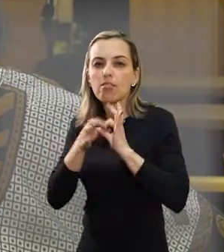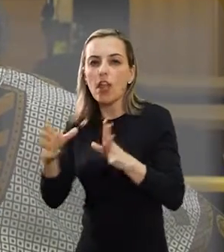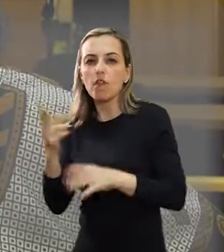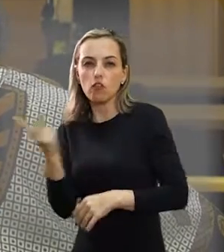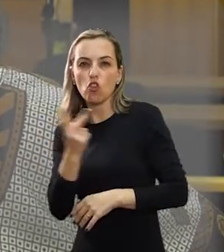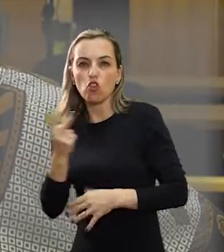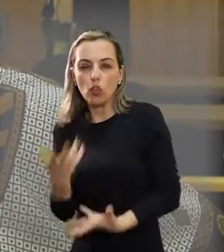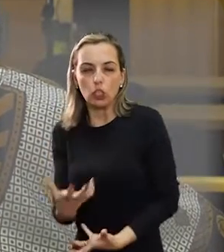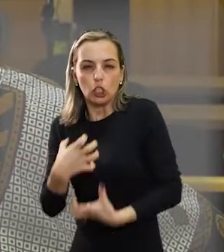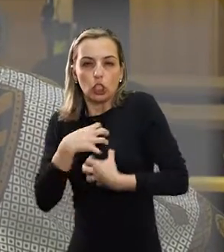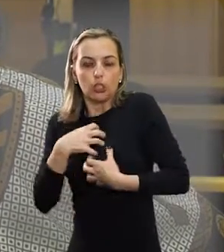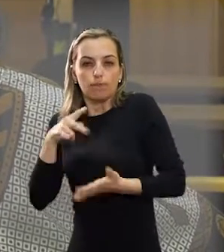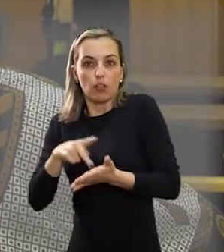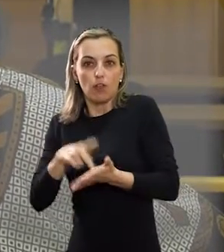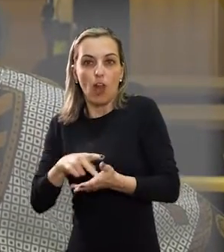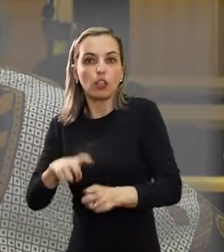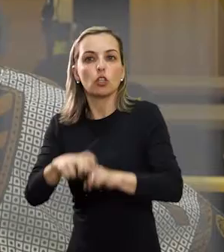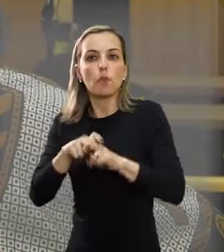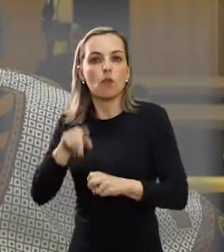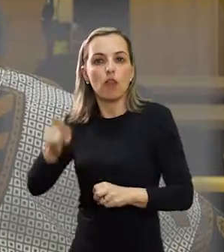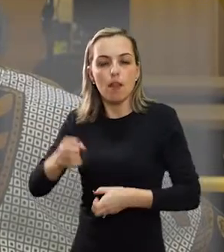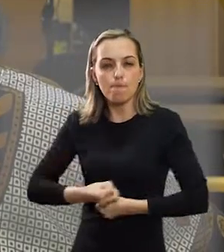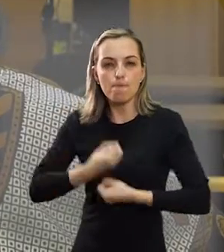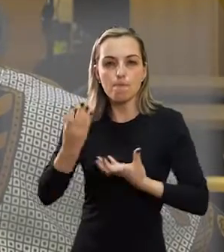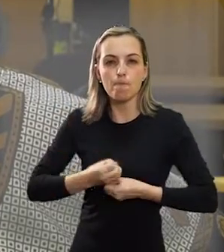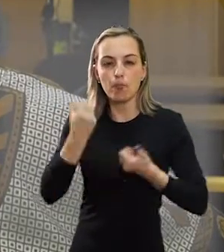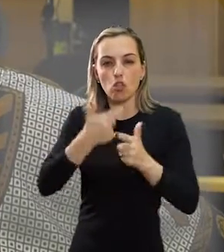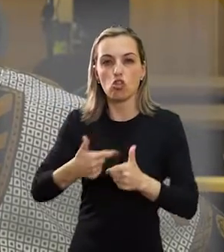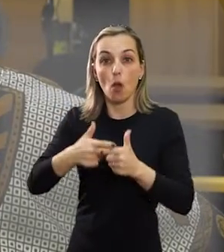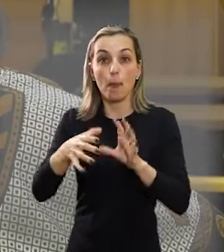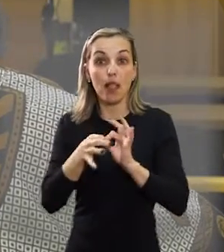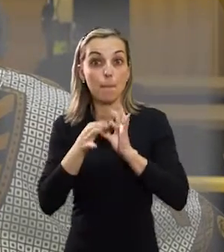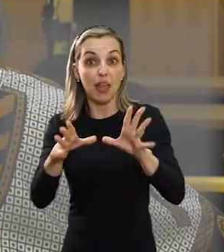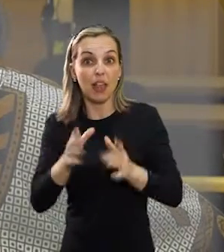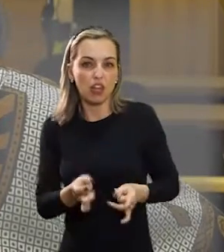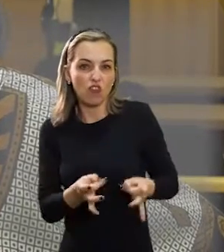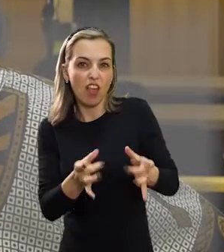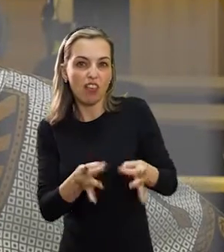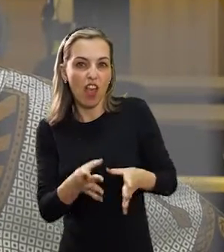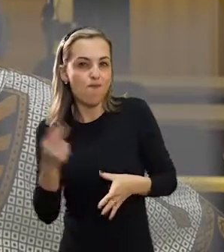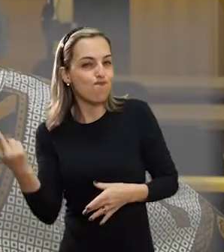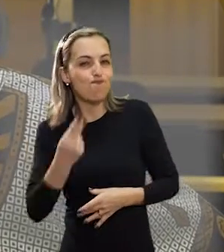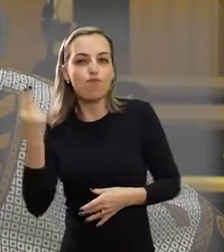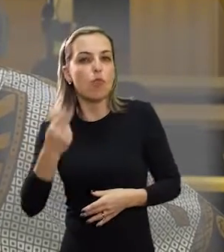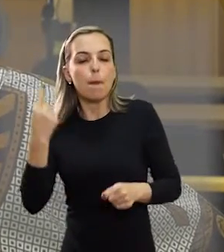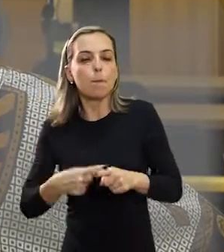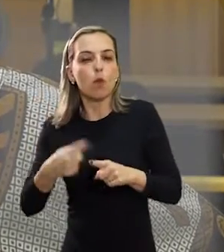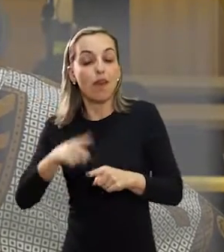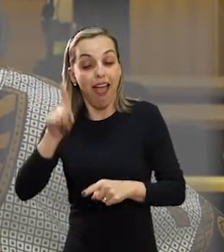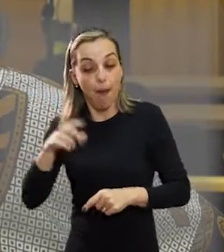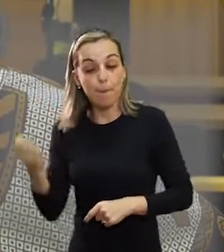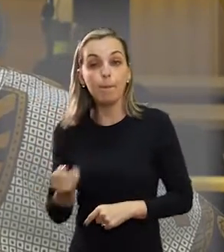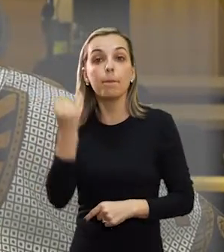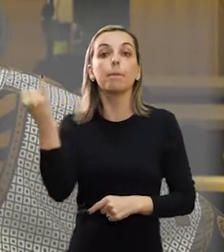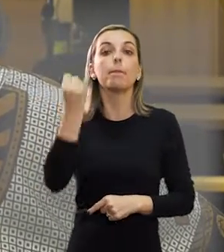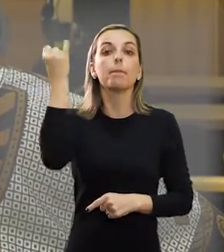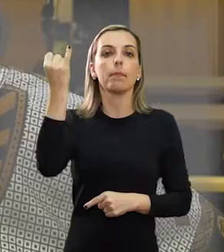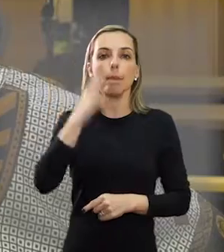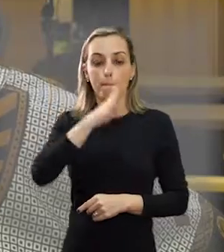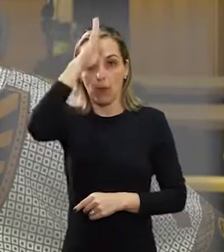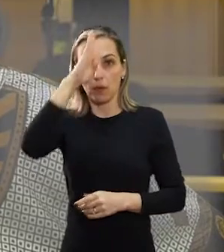dizia da impossibilidade de negociar uma coisa que era fundamental para a existência de qualquer ser, a liberdade.